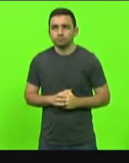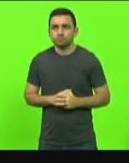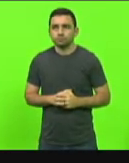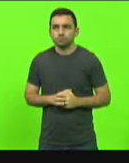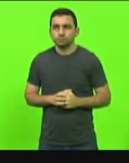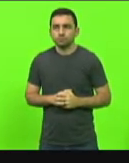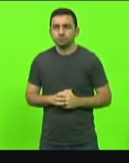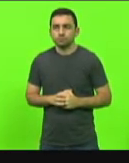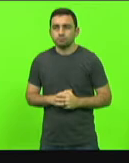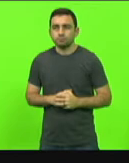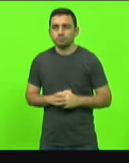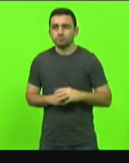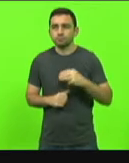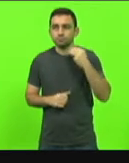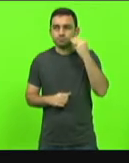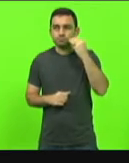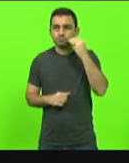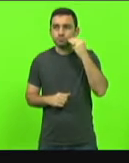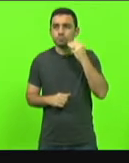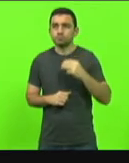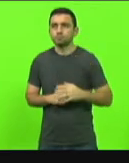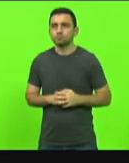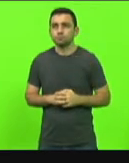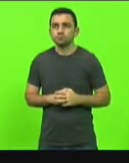Como vota a deputada Marcos Vieira?